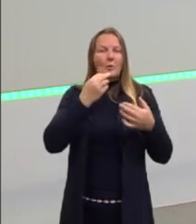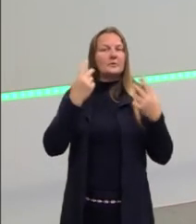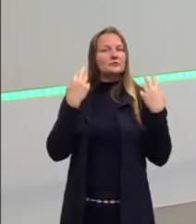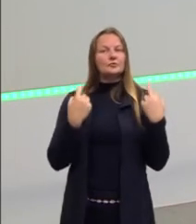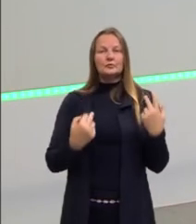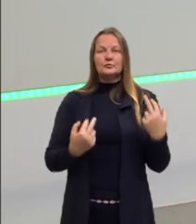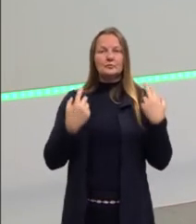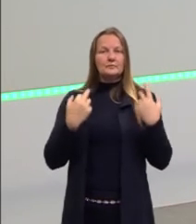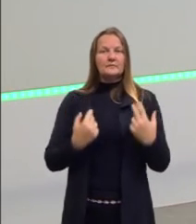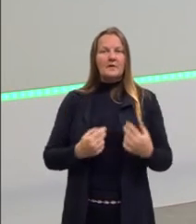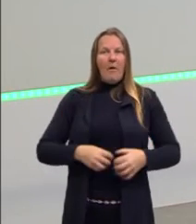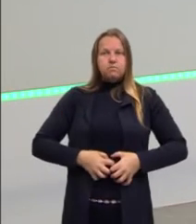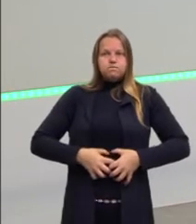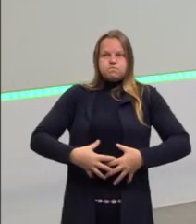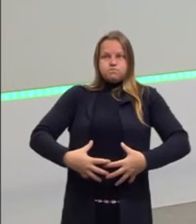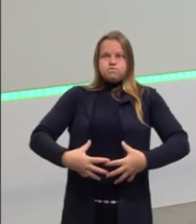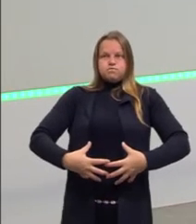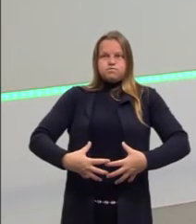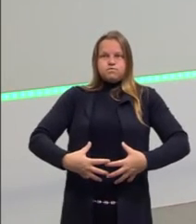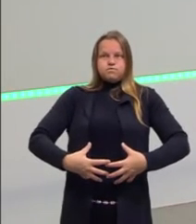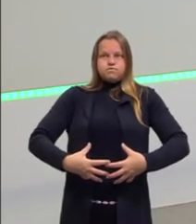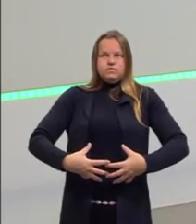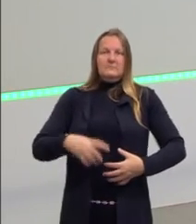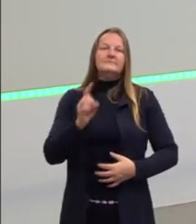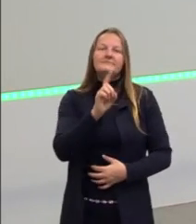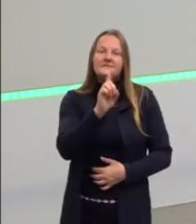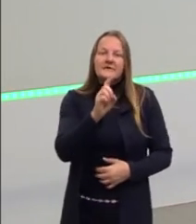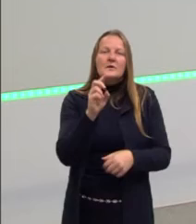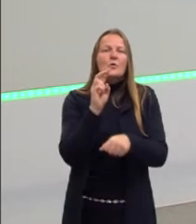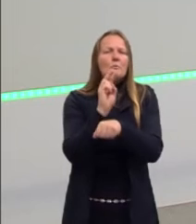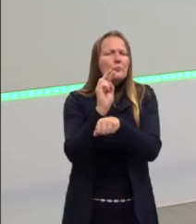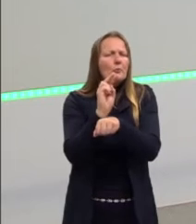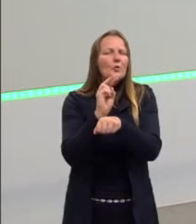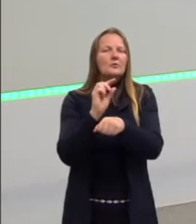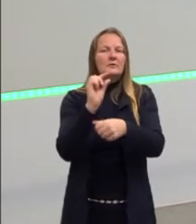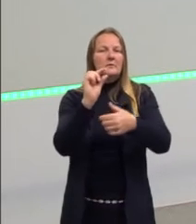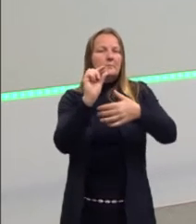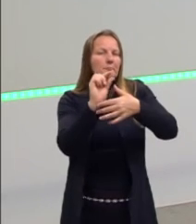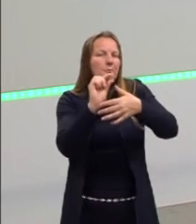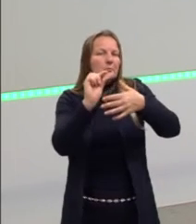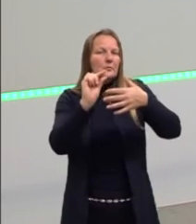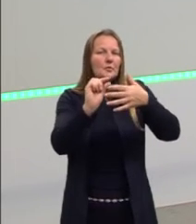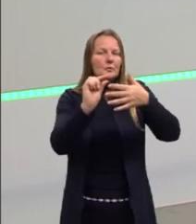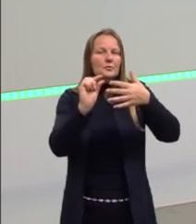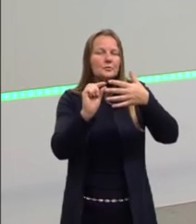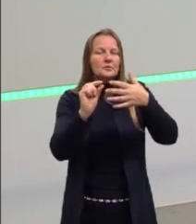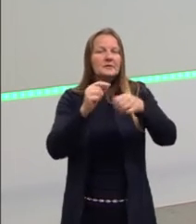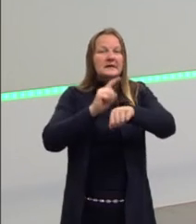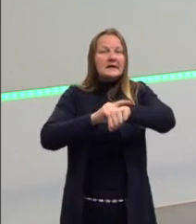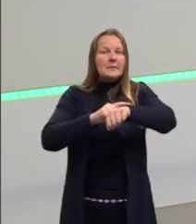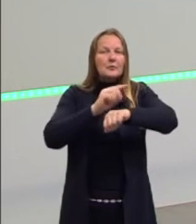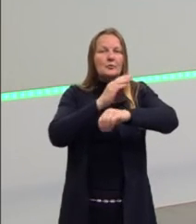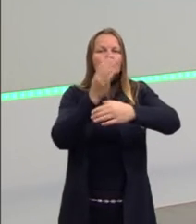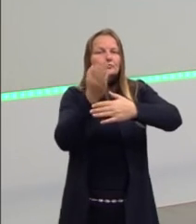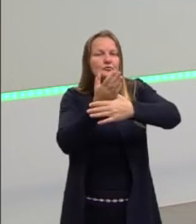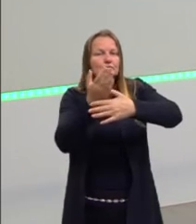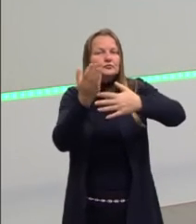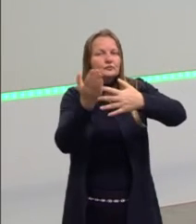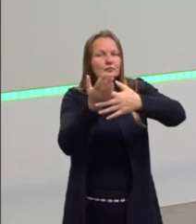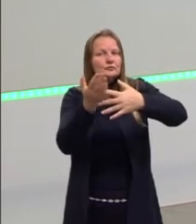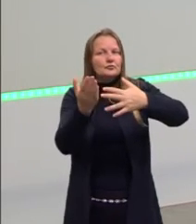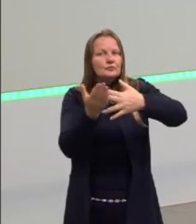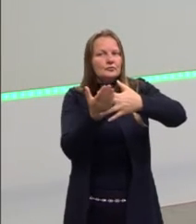barriga, se pantufar várias vezes ao dia. Não, são porções menores, mas em mais quantidades durante o dia.